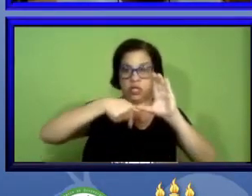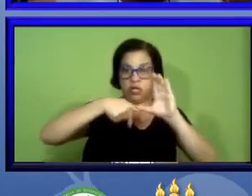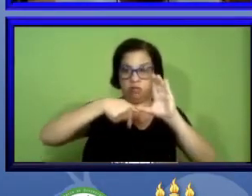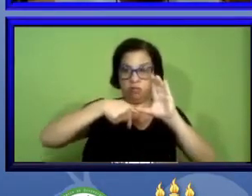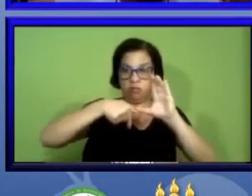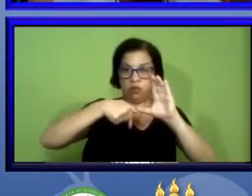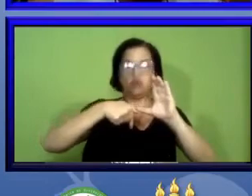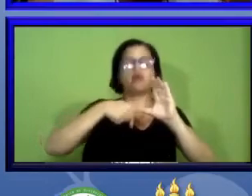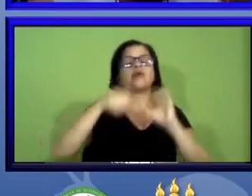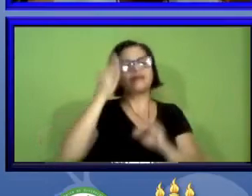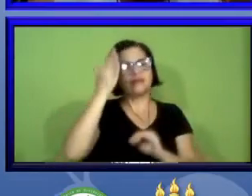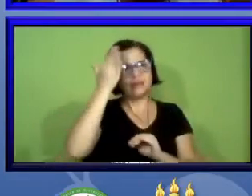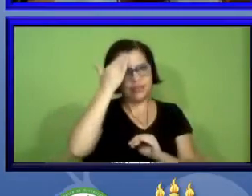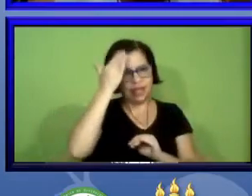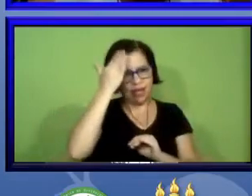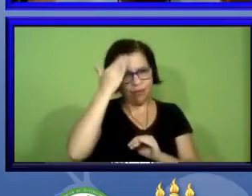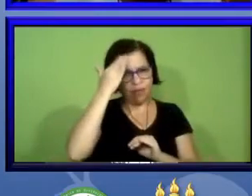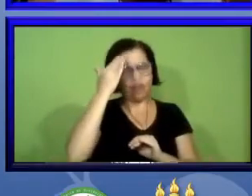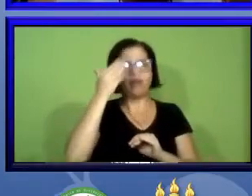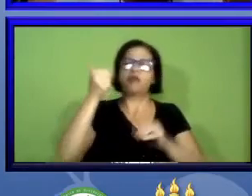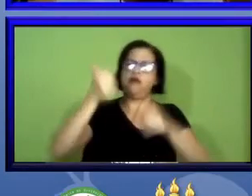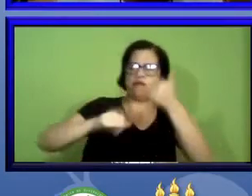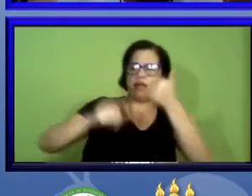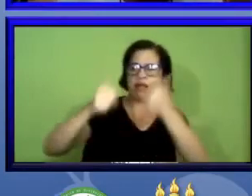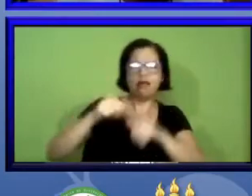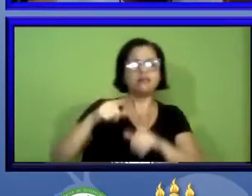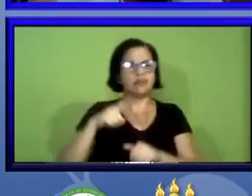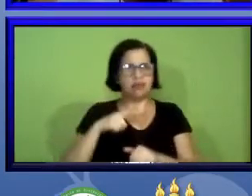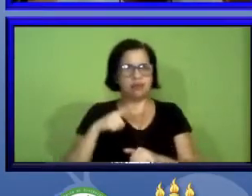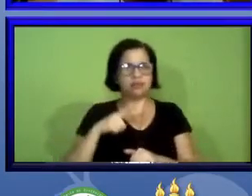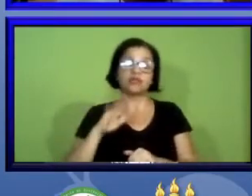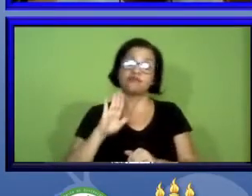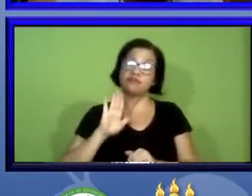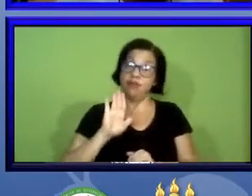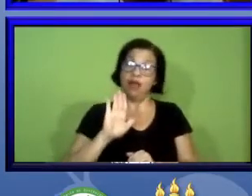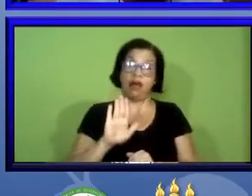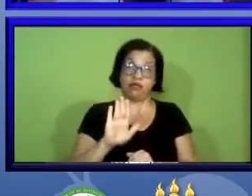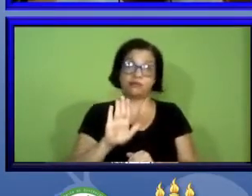que ele foi avaliado mas